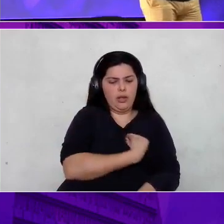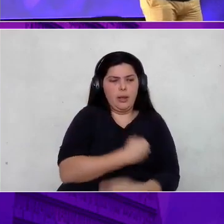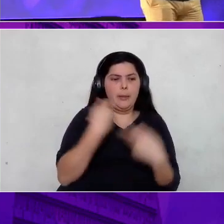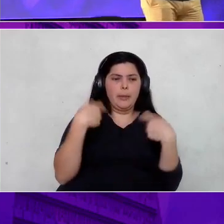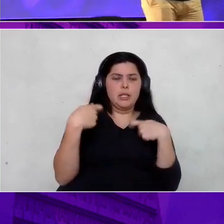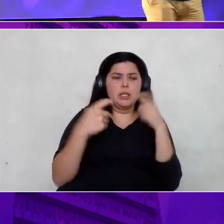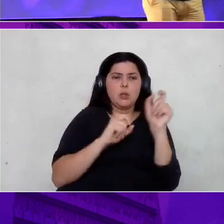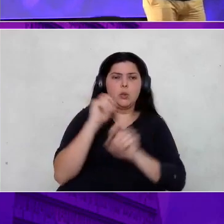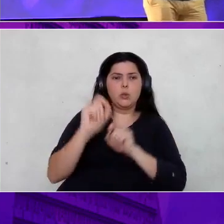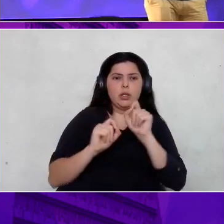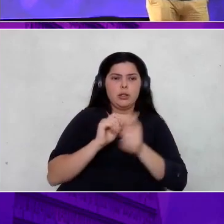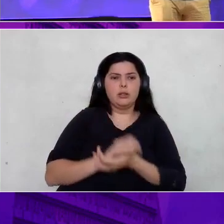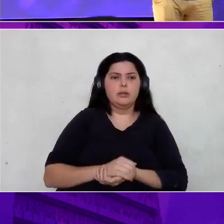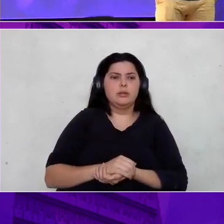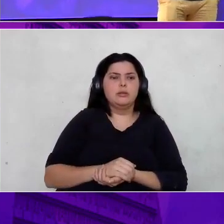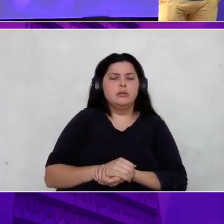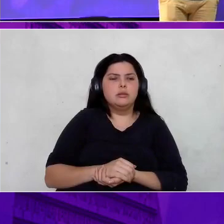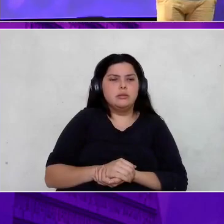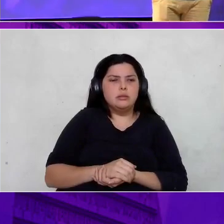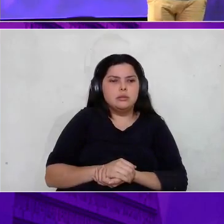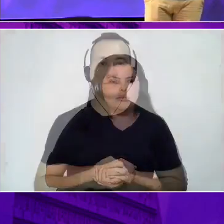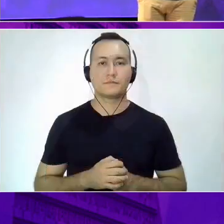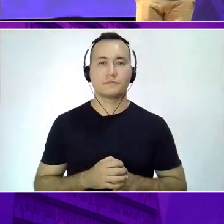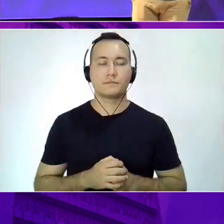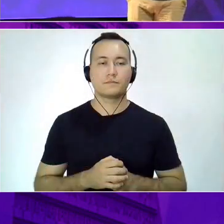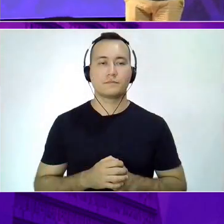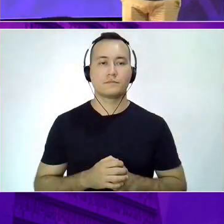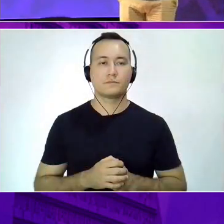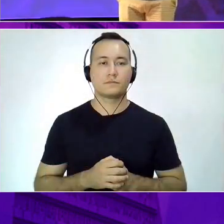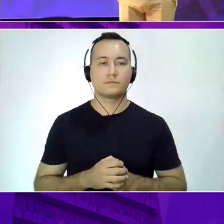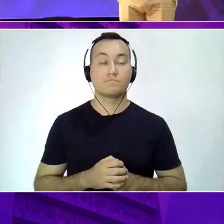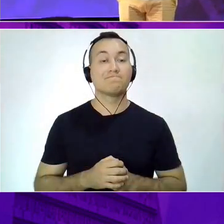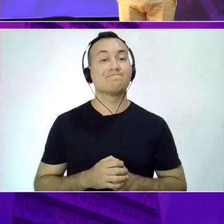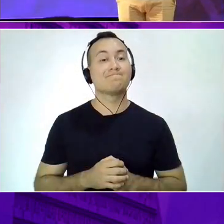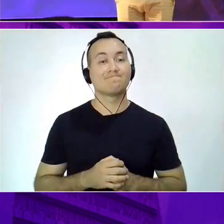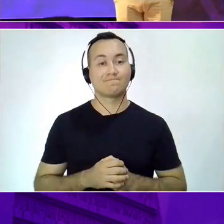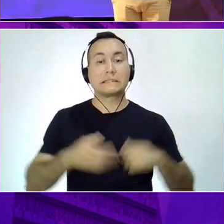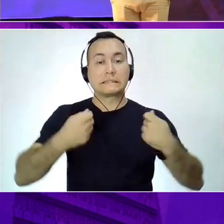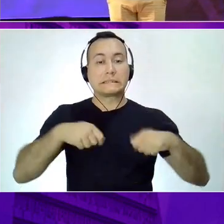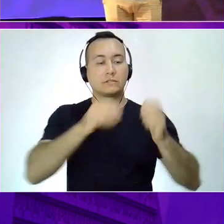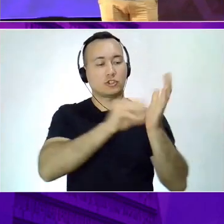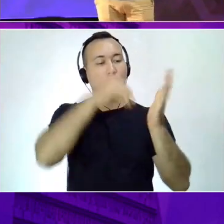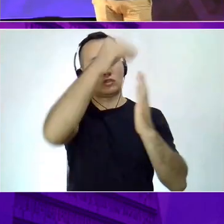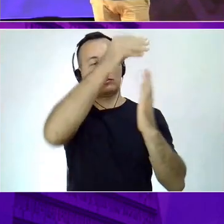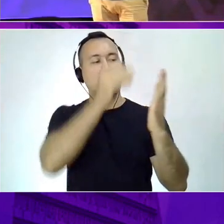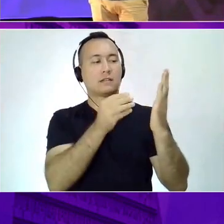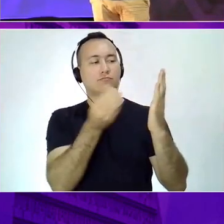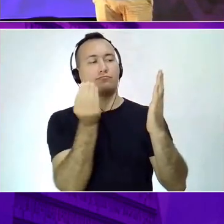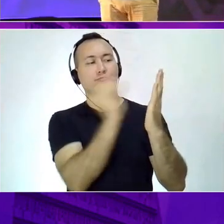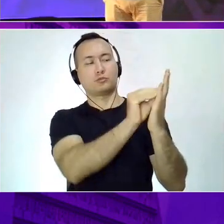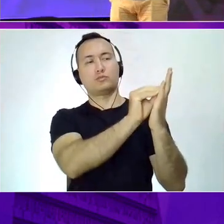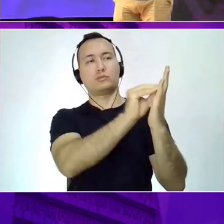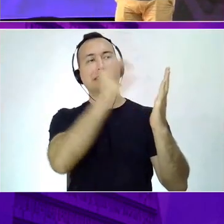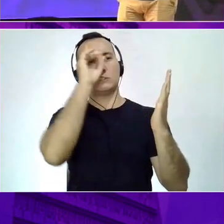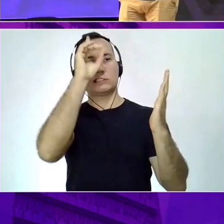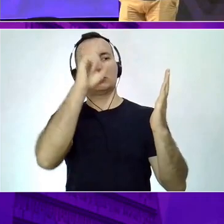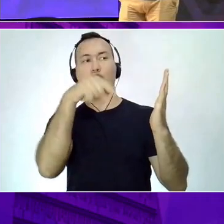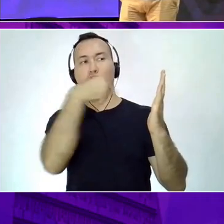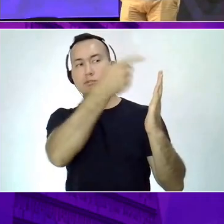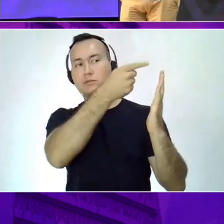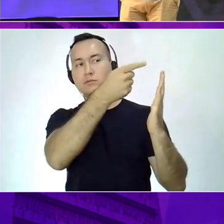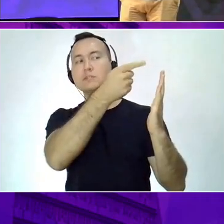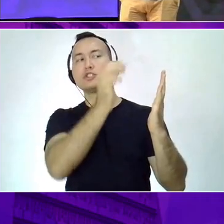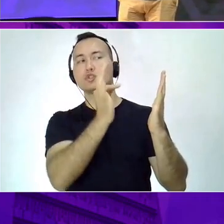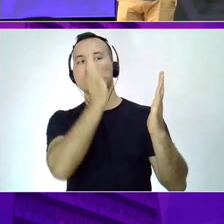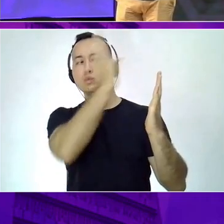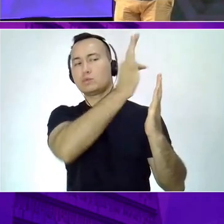precisa botar uma data. Até quando que você quer que essa transição de carreira aconteça. E coloque